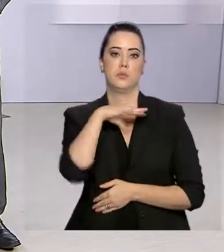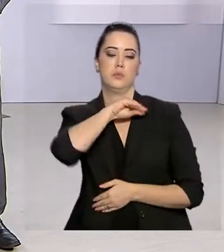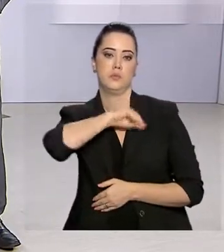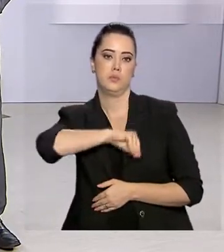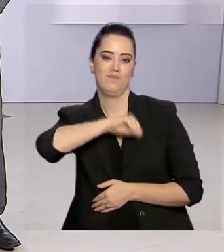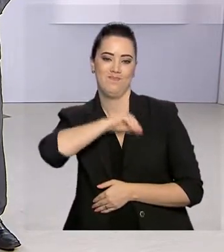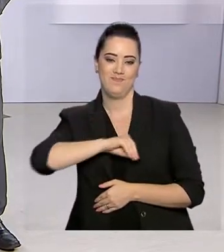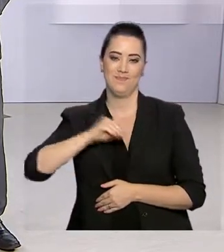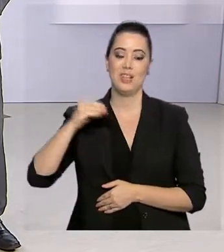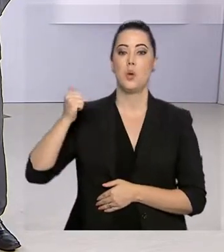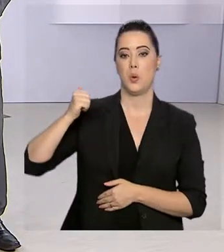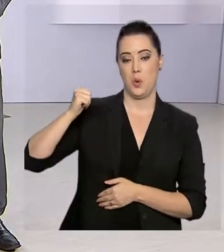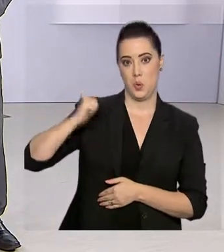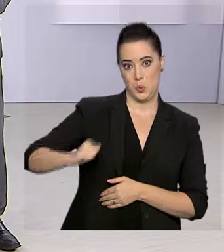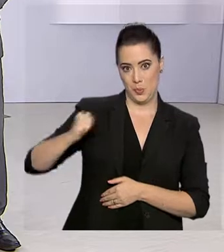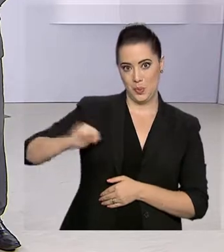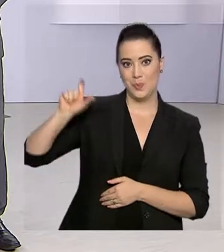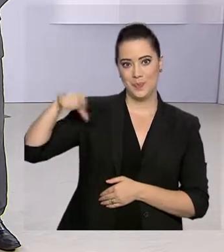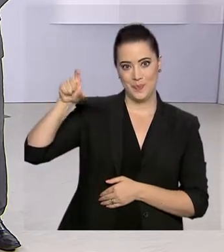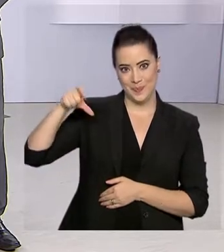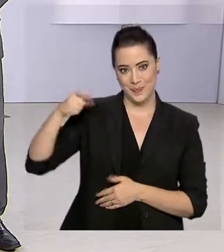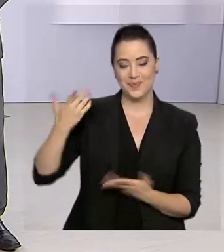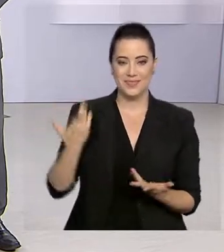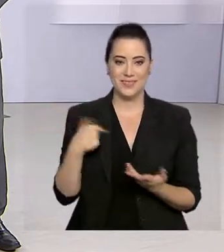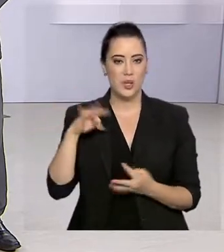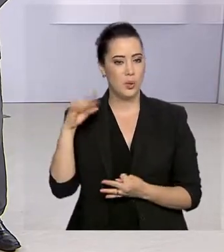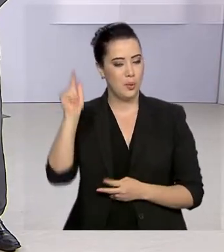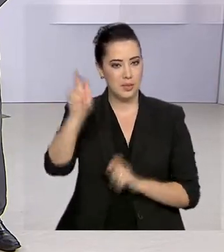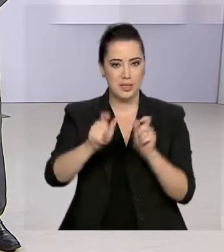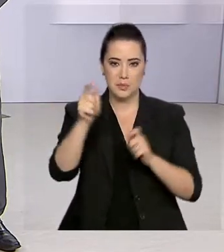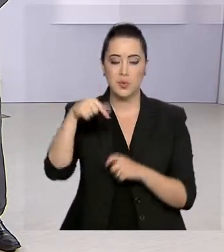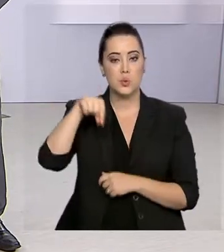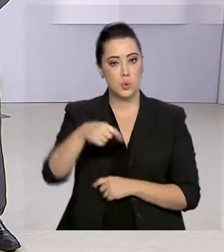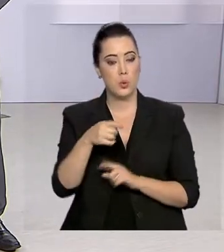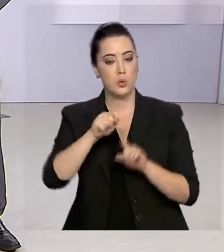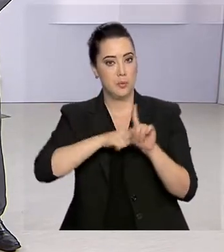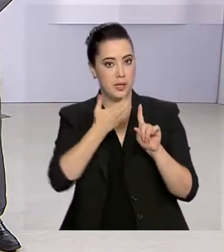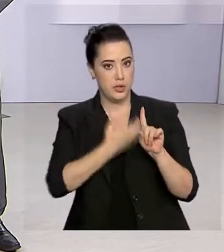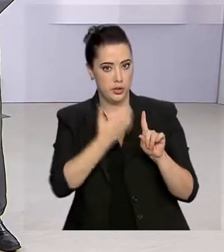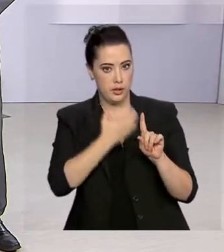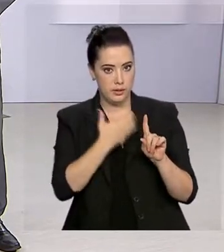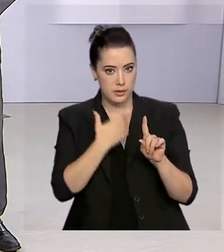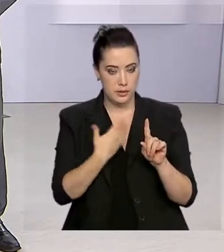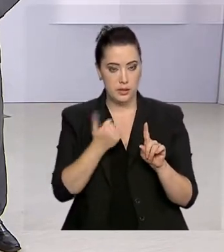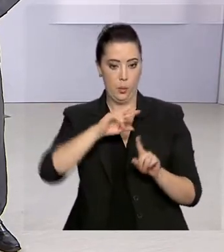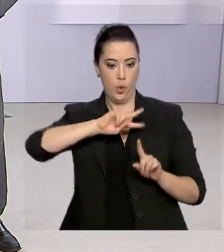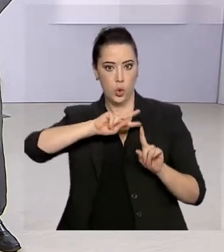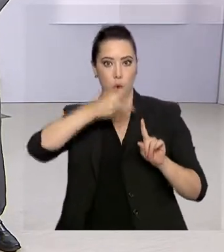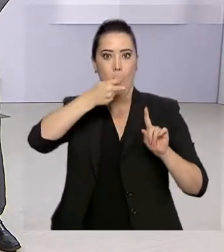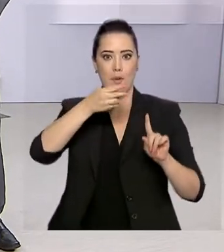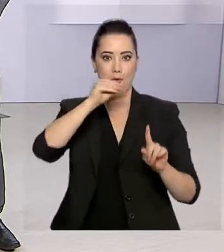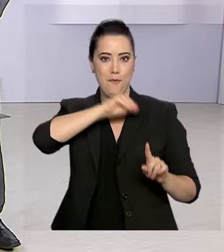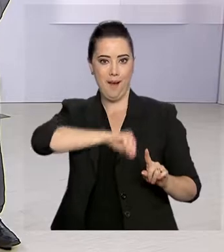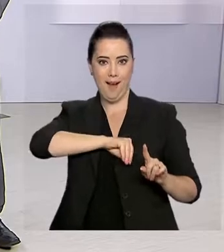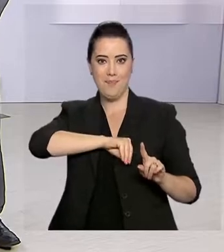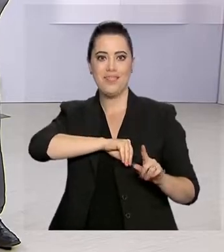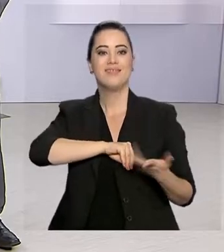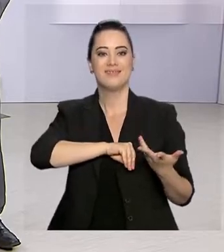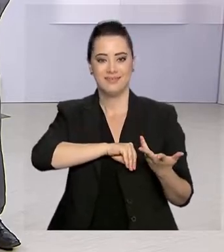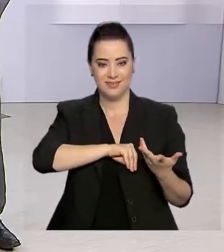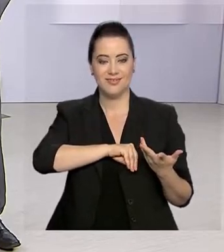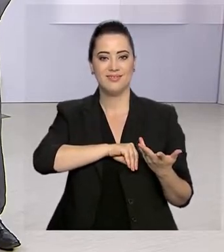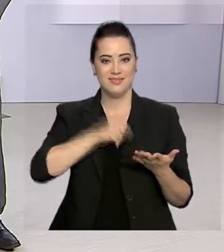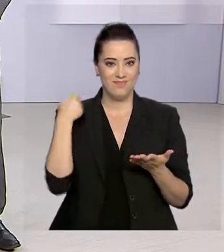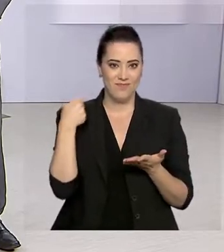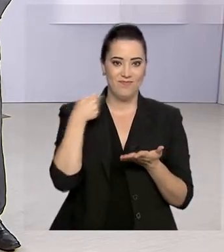13º do Bolsa Família. Todos os beneficiários da folha de dezembro receberão a parcela em dobro. A folha do último mês